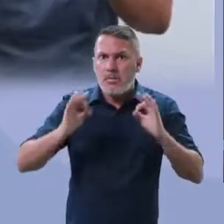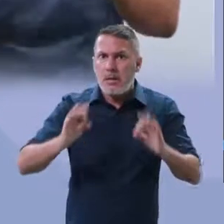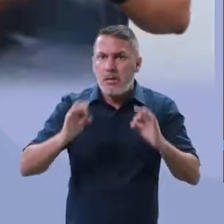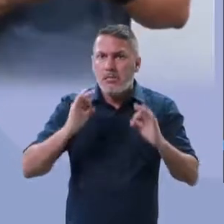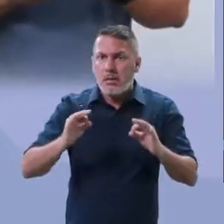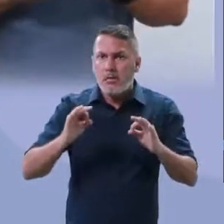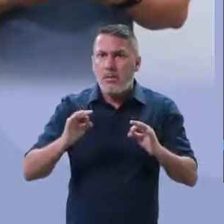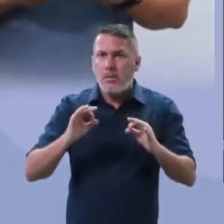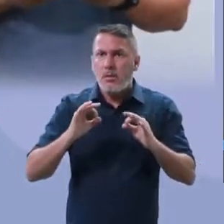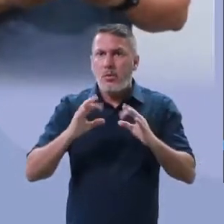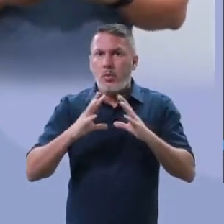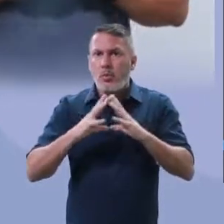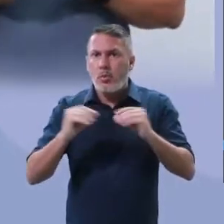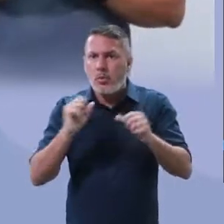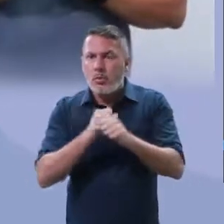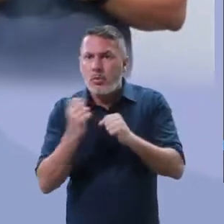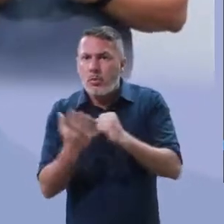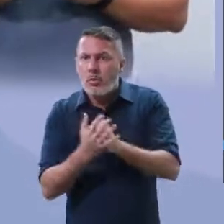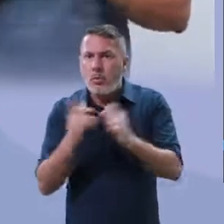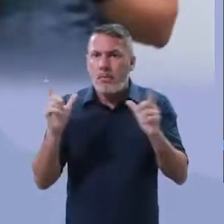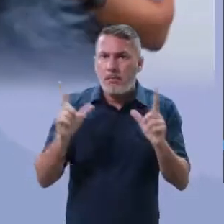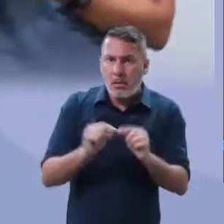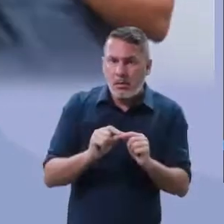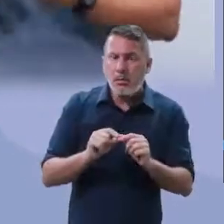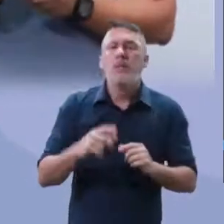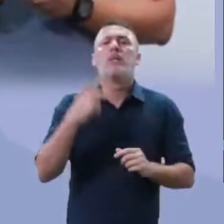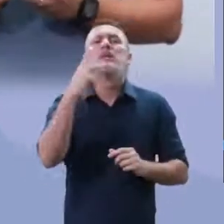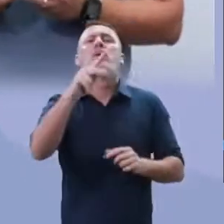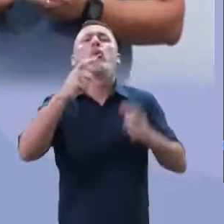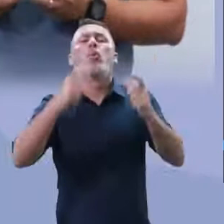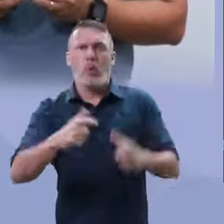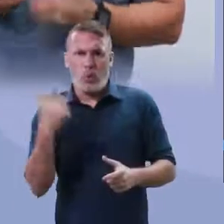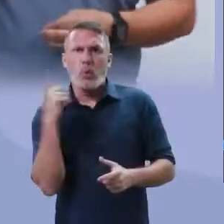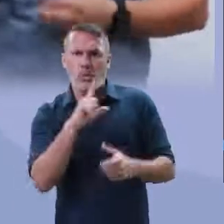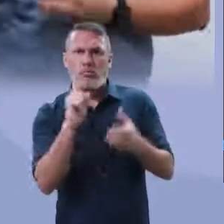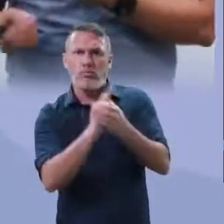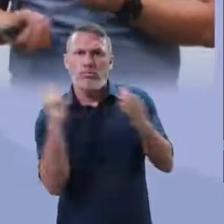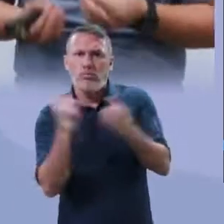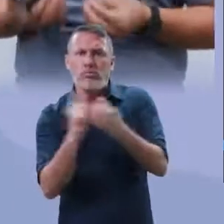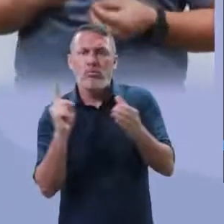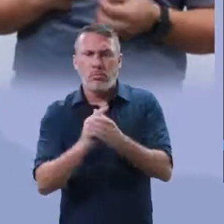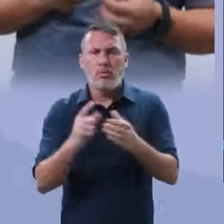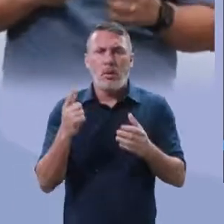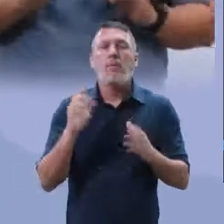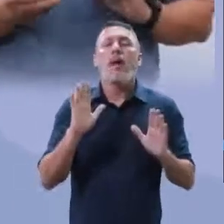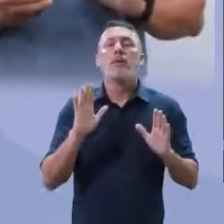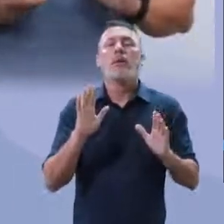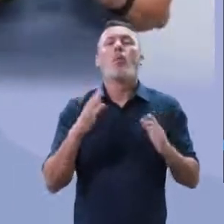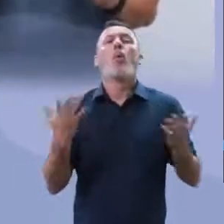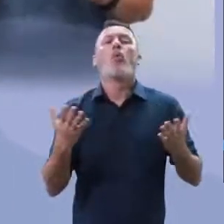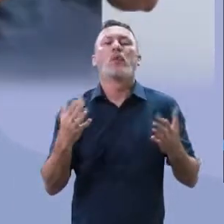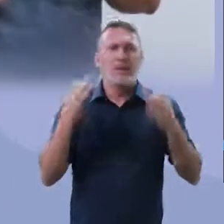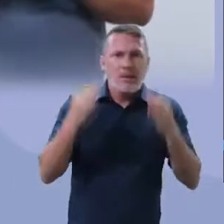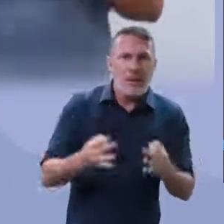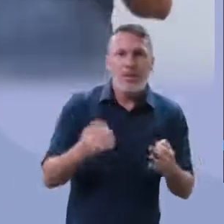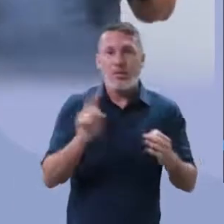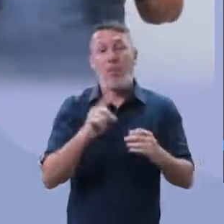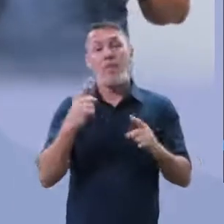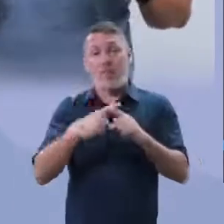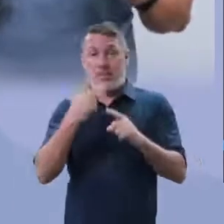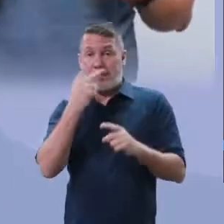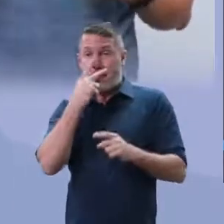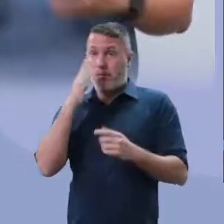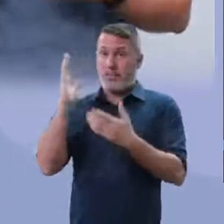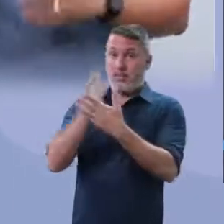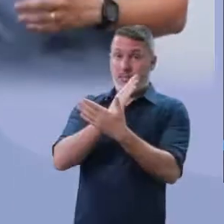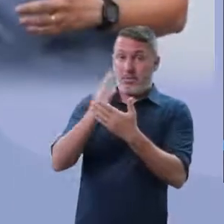sua região funcionou? Ah, professor, funcionou. Até que ponto? Porque parece que o brasileiro tem que dizer o olha, vamos ficar